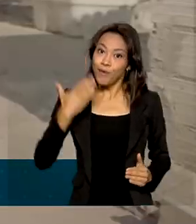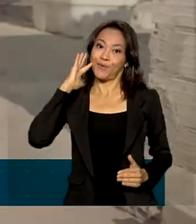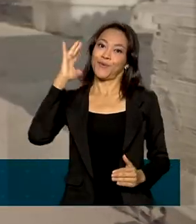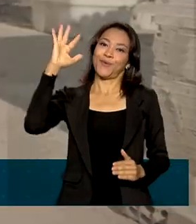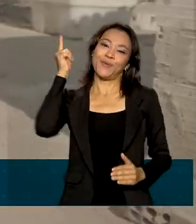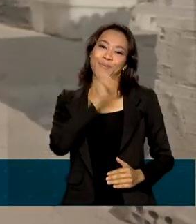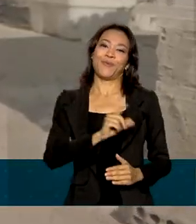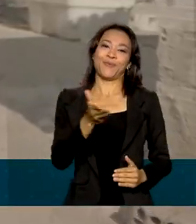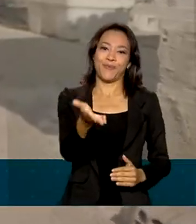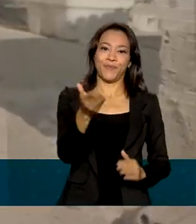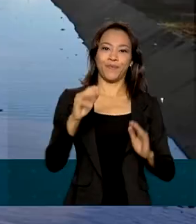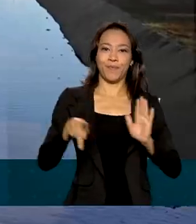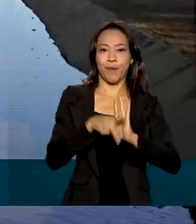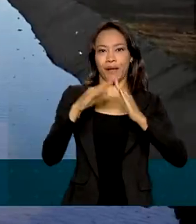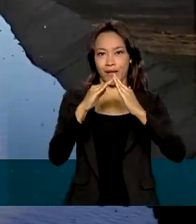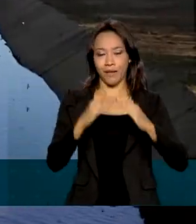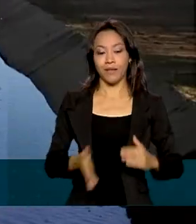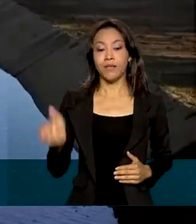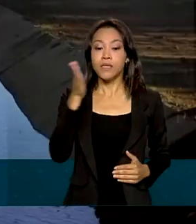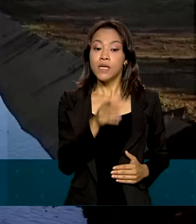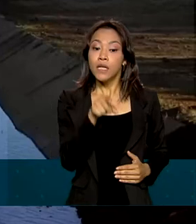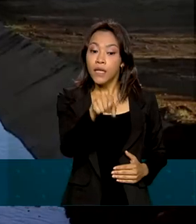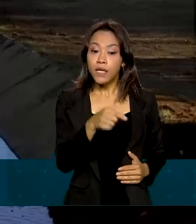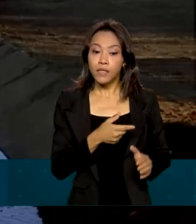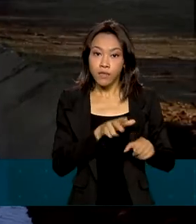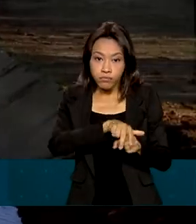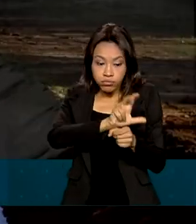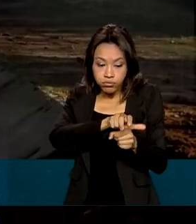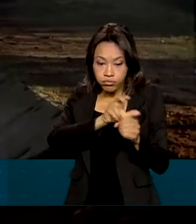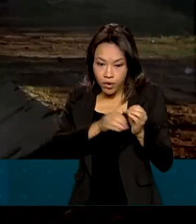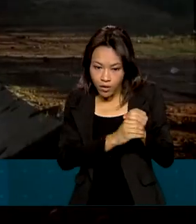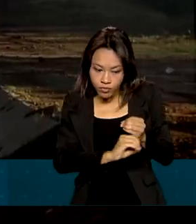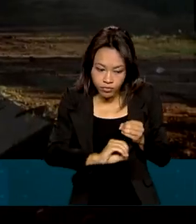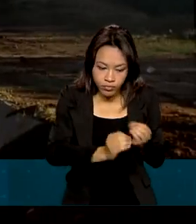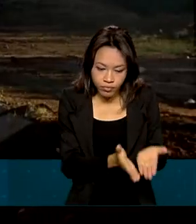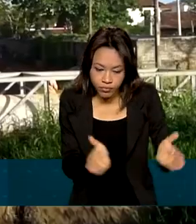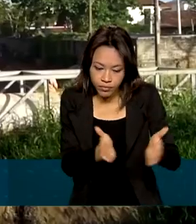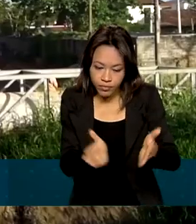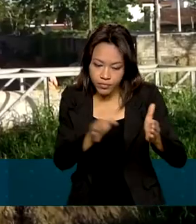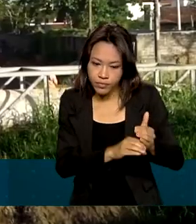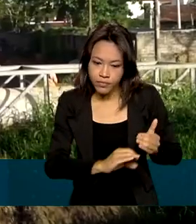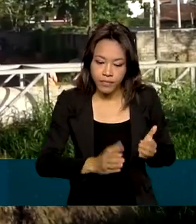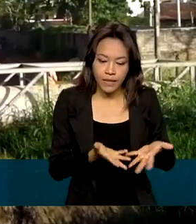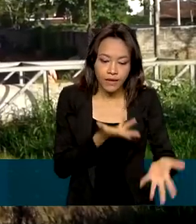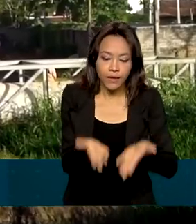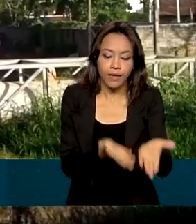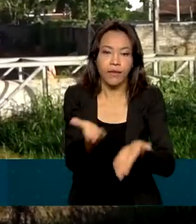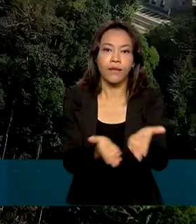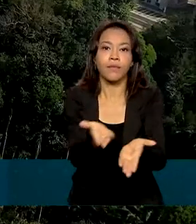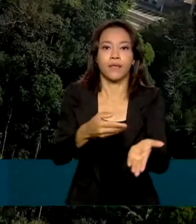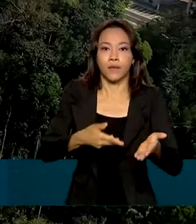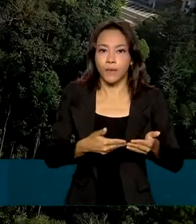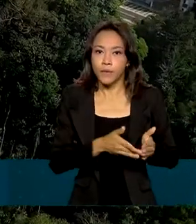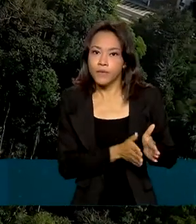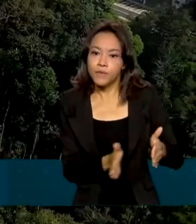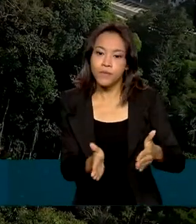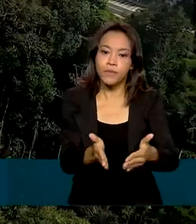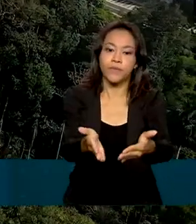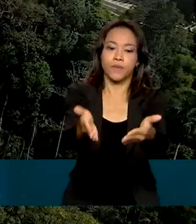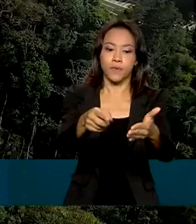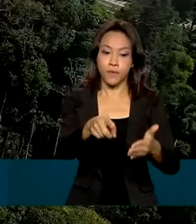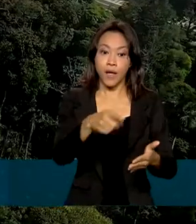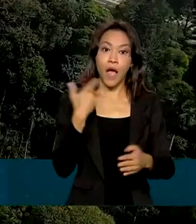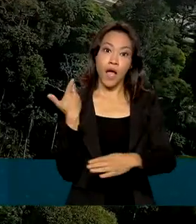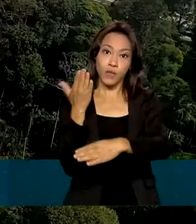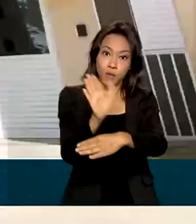sim. No saneamento básico, 138 estações de tratamento de água e esgoto beneficiaram